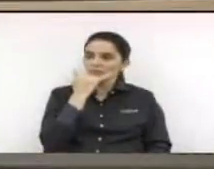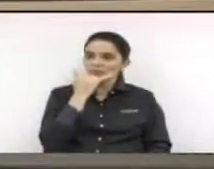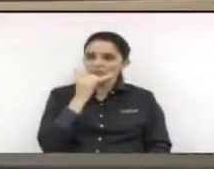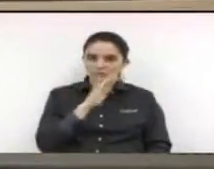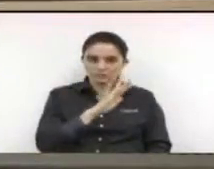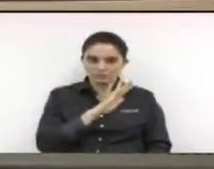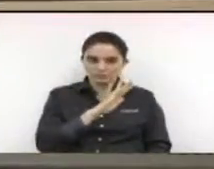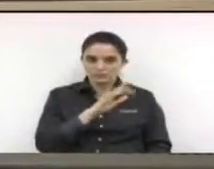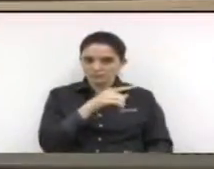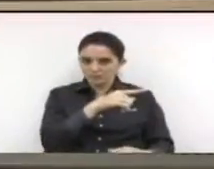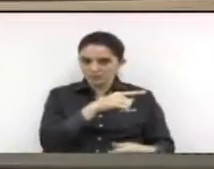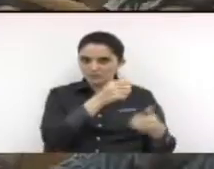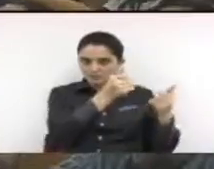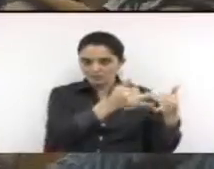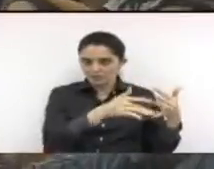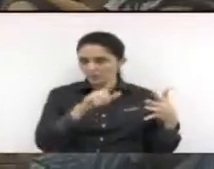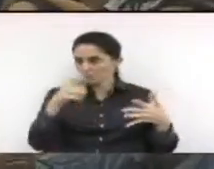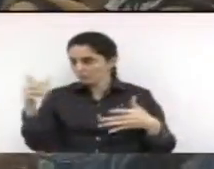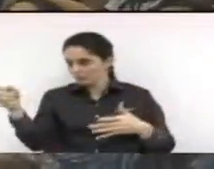para o senhor justificar, ok?